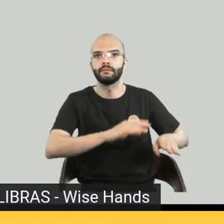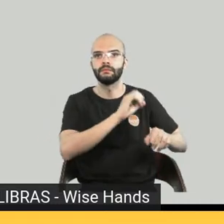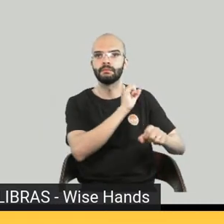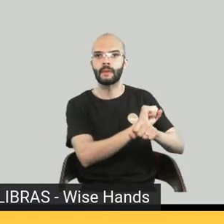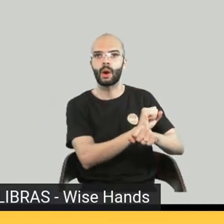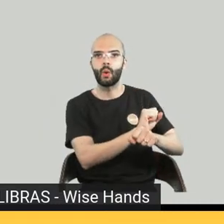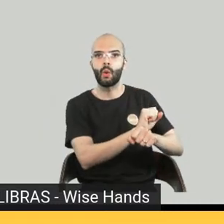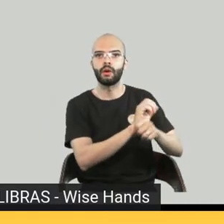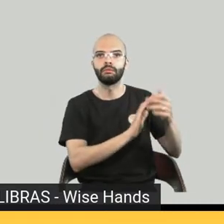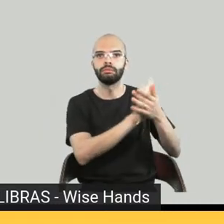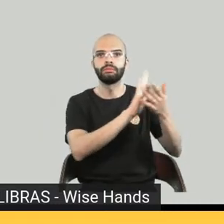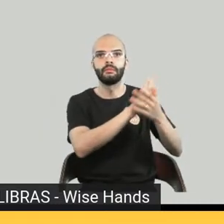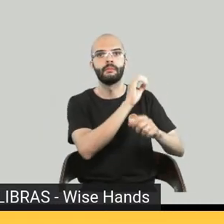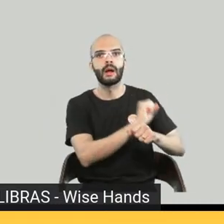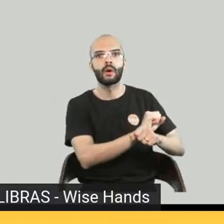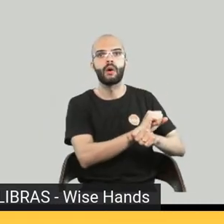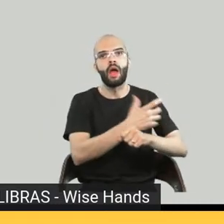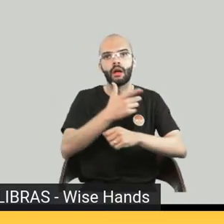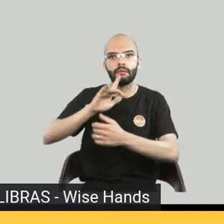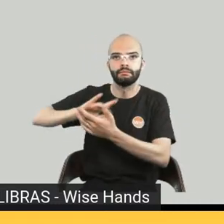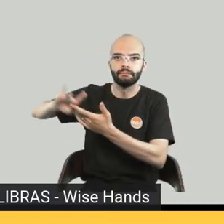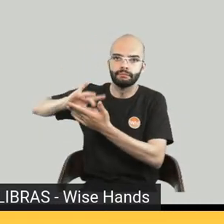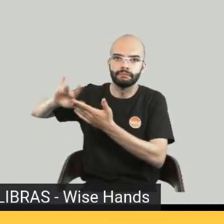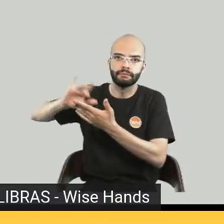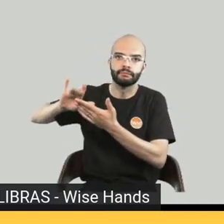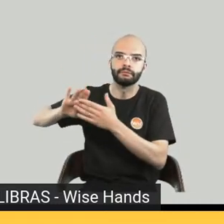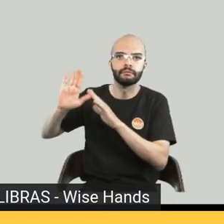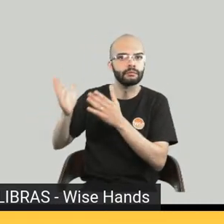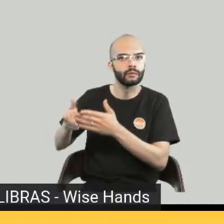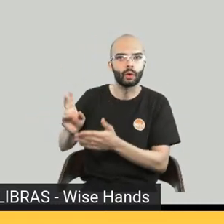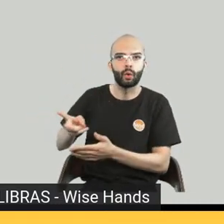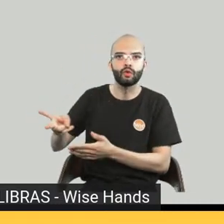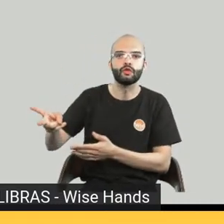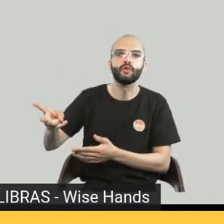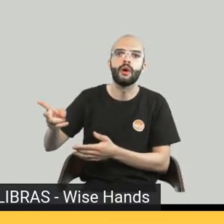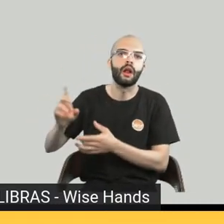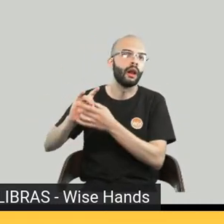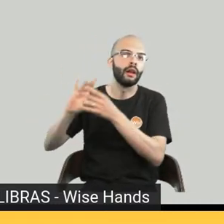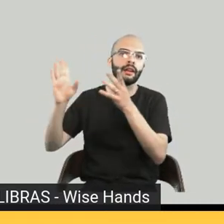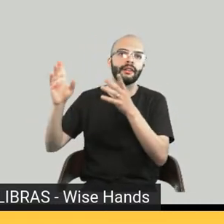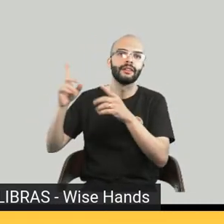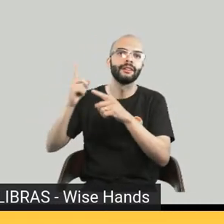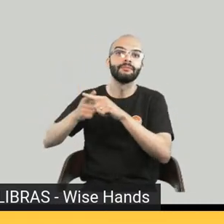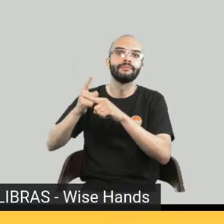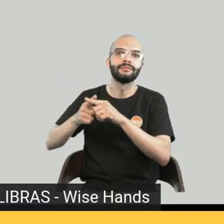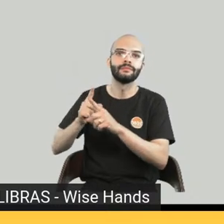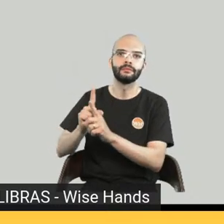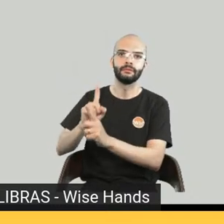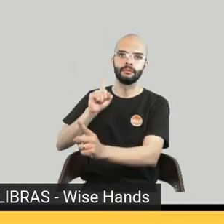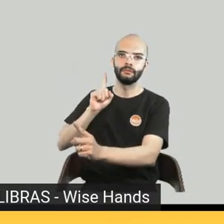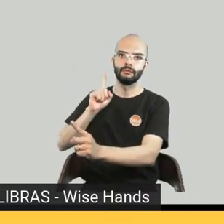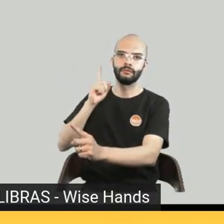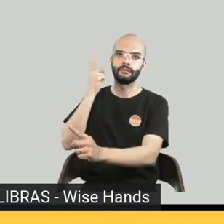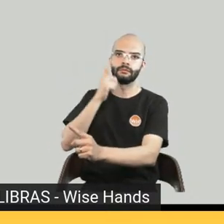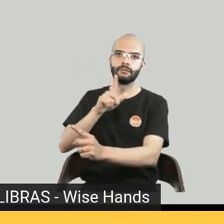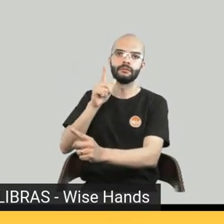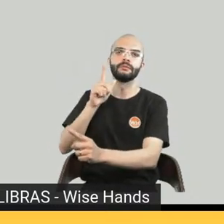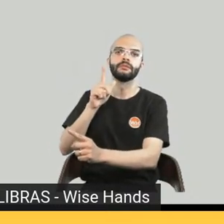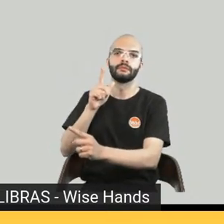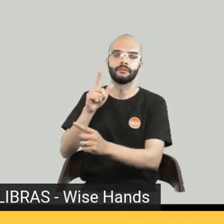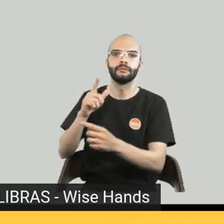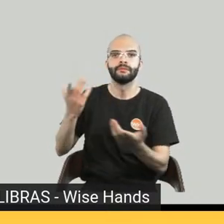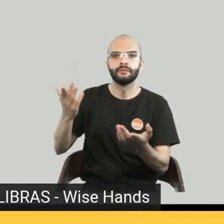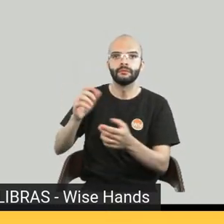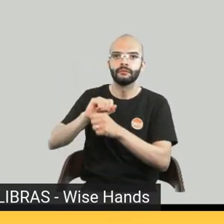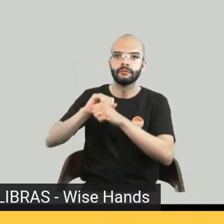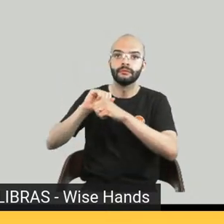usou com ainda mais força. A gente já tinha uma estratégia digital e aí a pandemia acabou fortalecendo